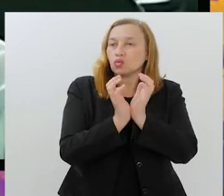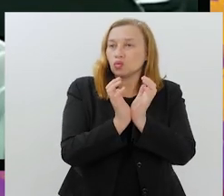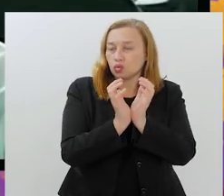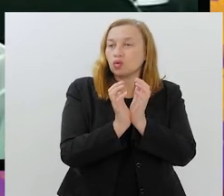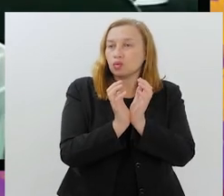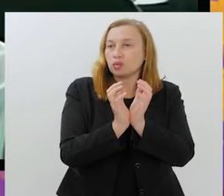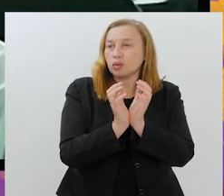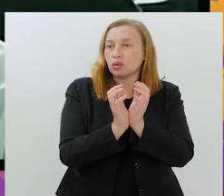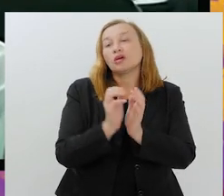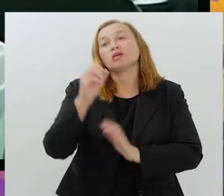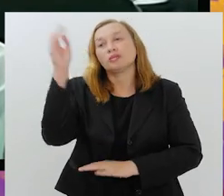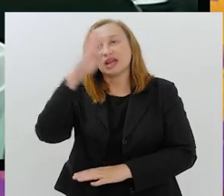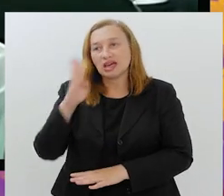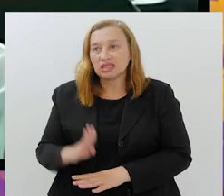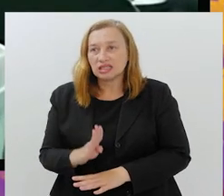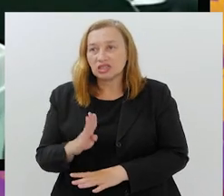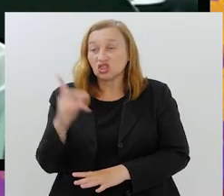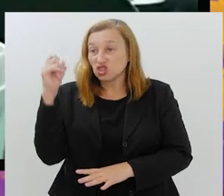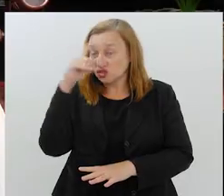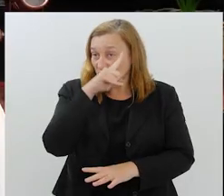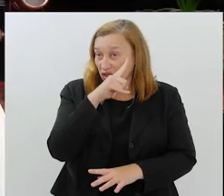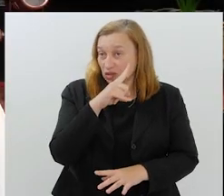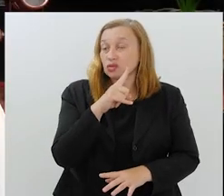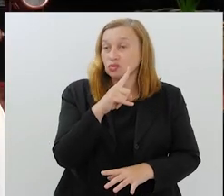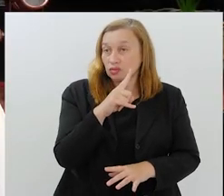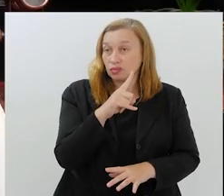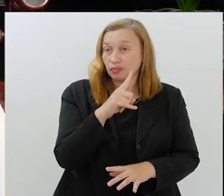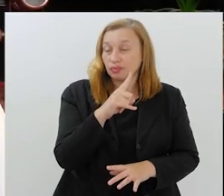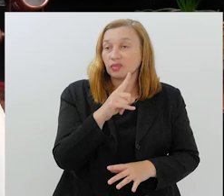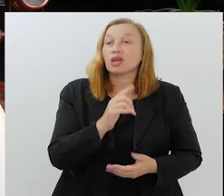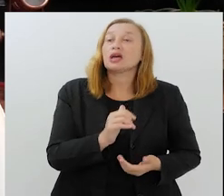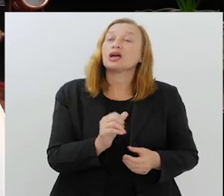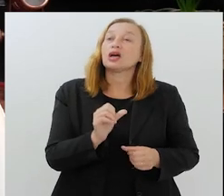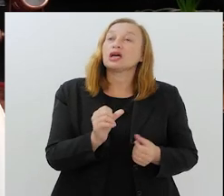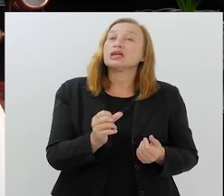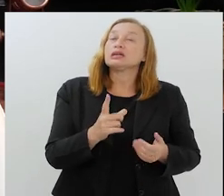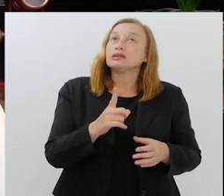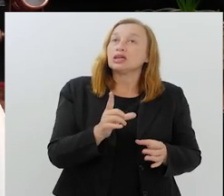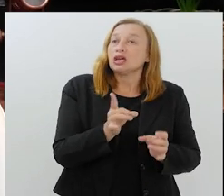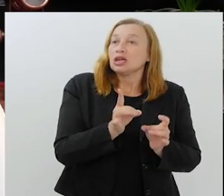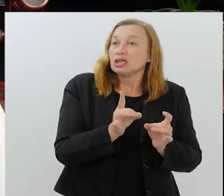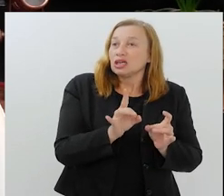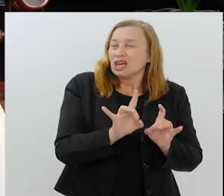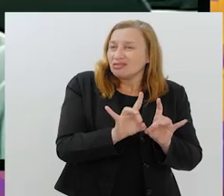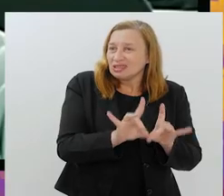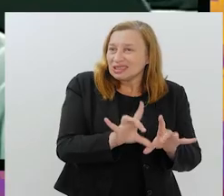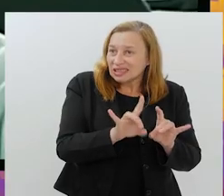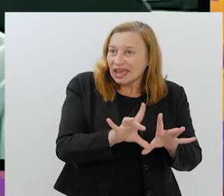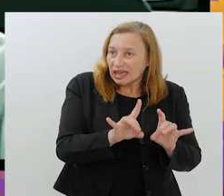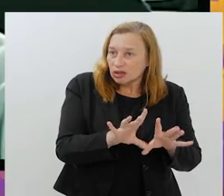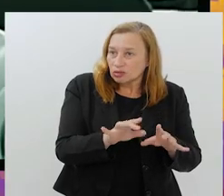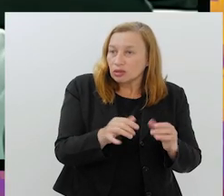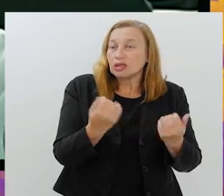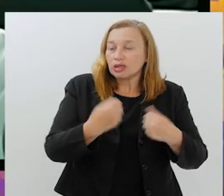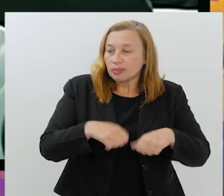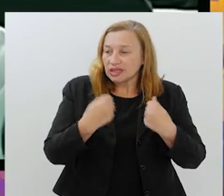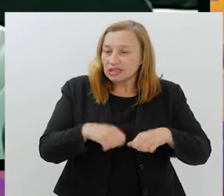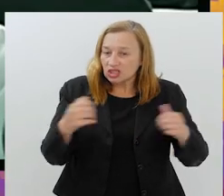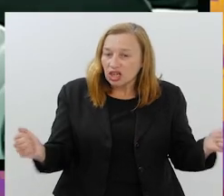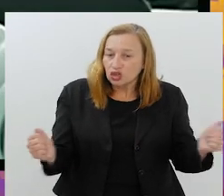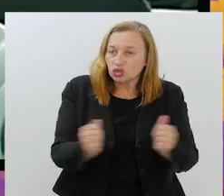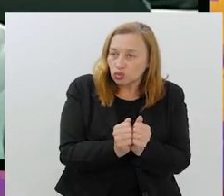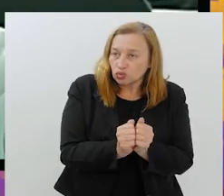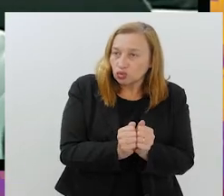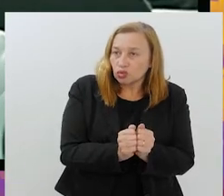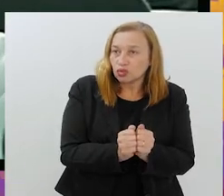Diniz não teve condições de fazer jogar. Muito em função também da sua própria metodologia. O Diniz é um técnico que precisa estar muito